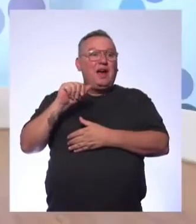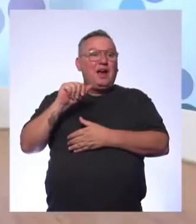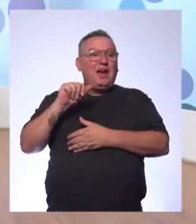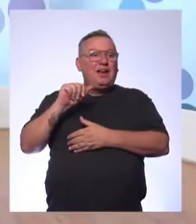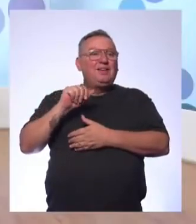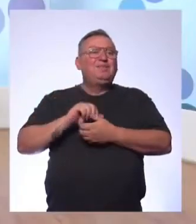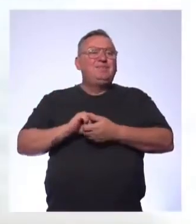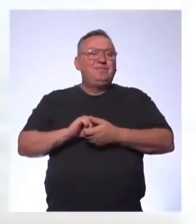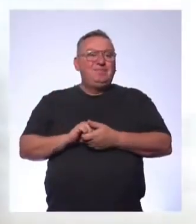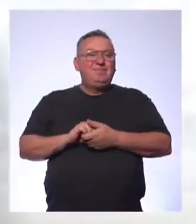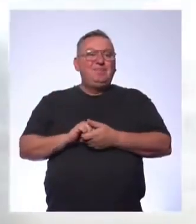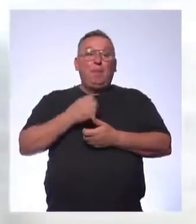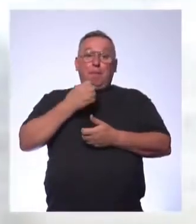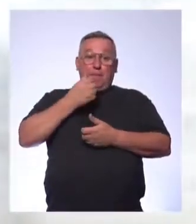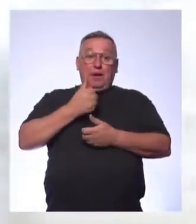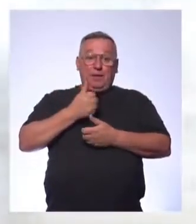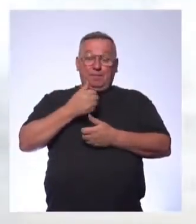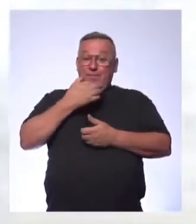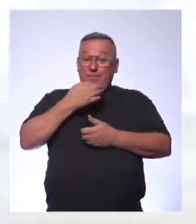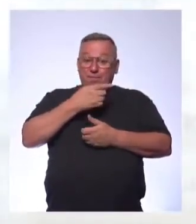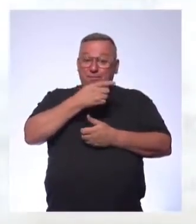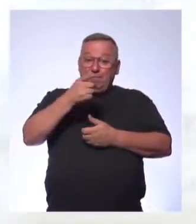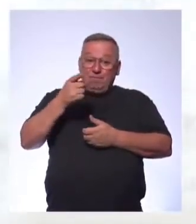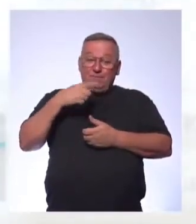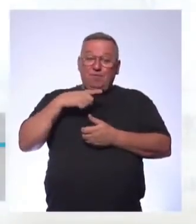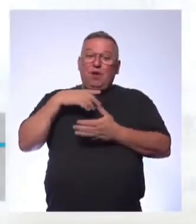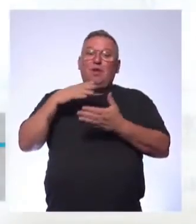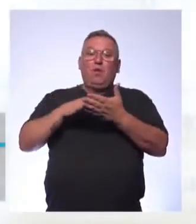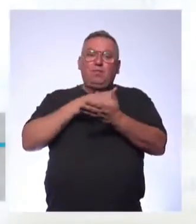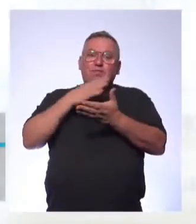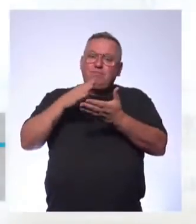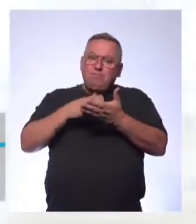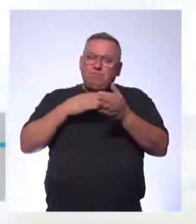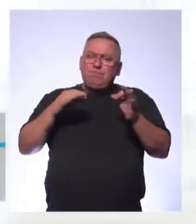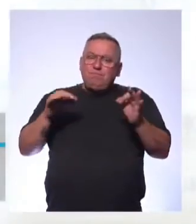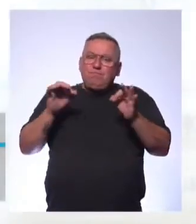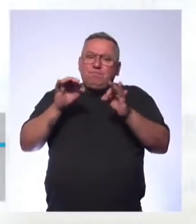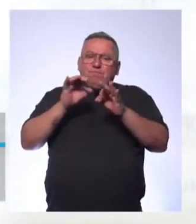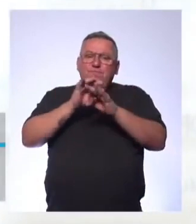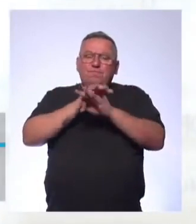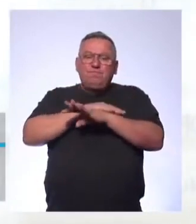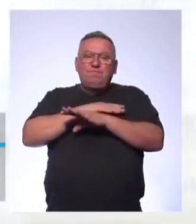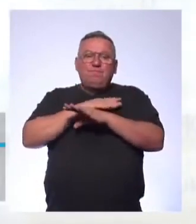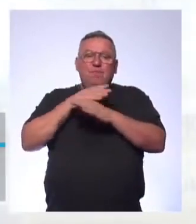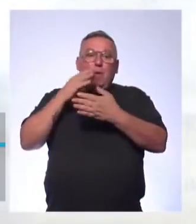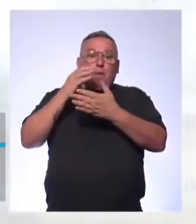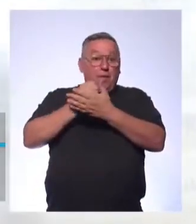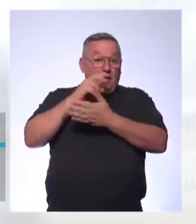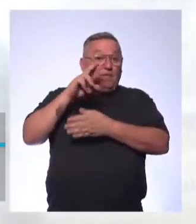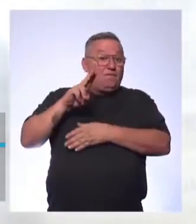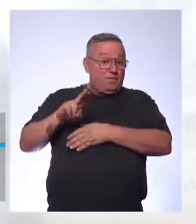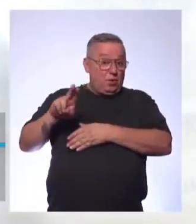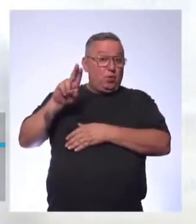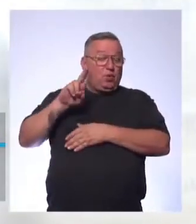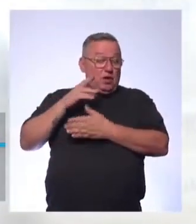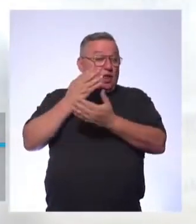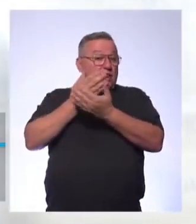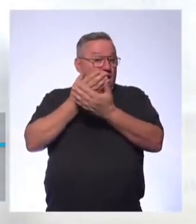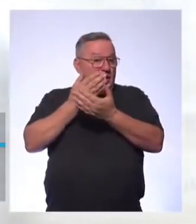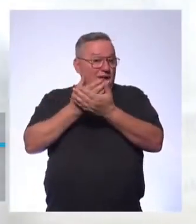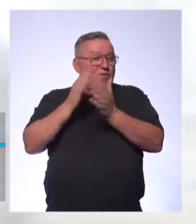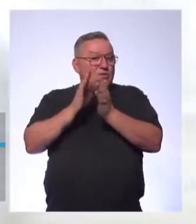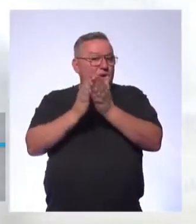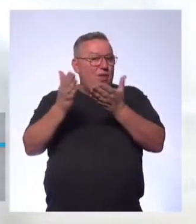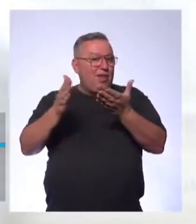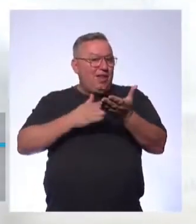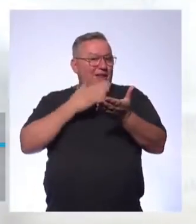Bem pessoal, eu acho que vocês já estão com a apostila de vocês Corre lá, pega, que nós vamos usá-la na nossa aula